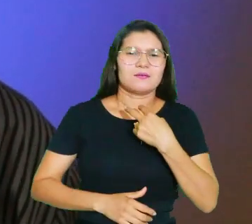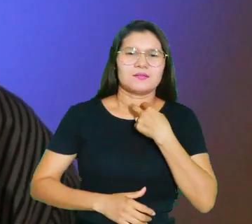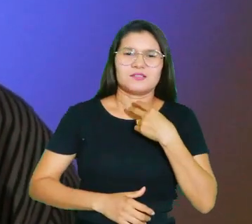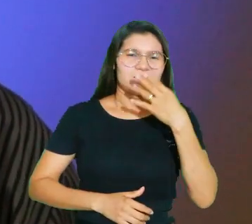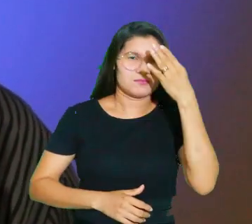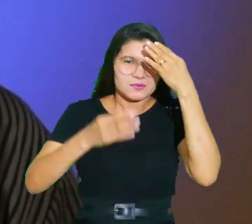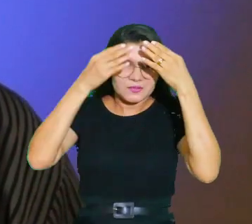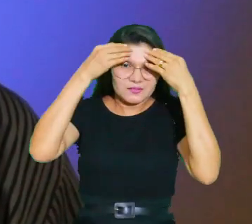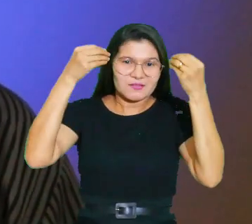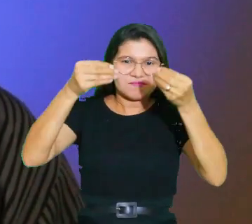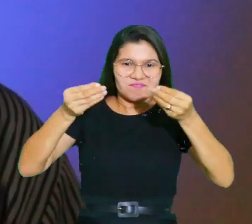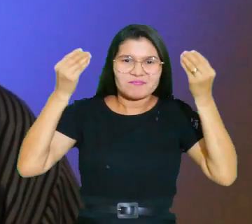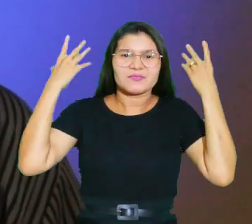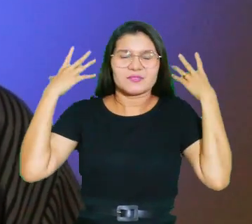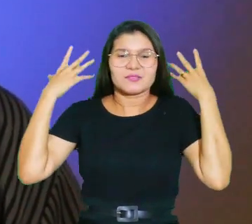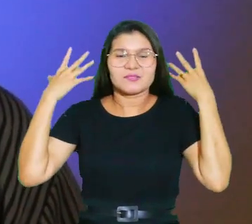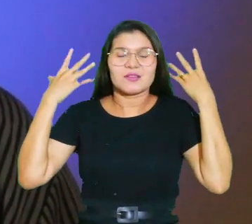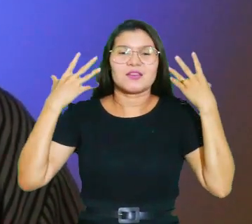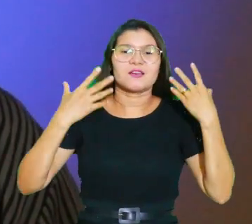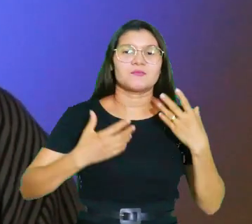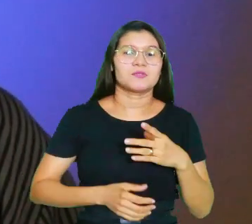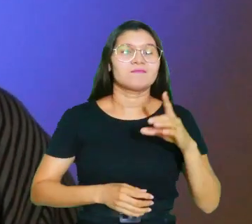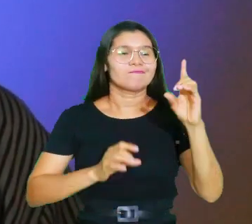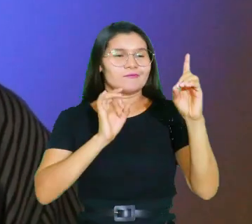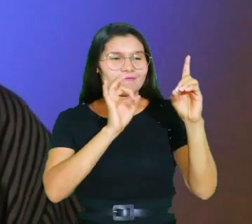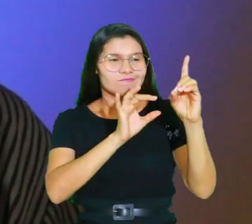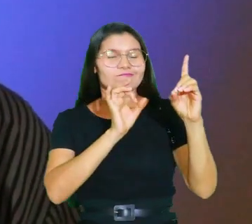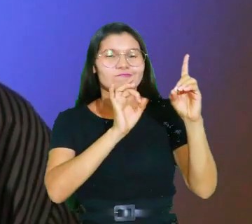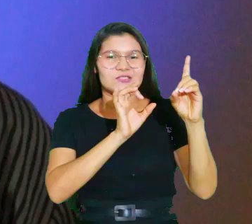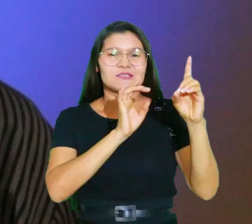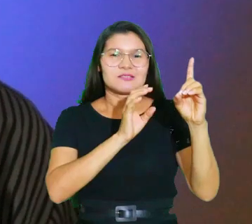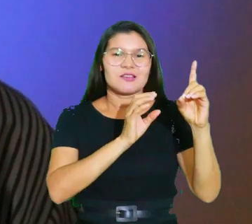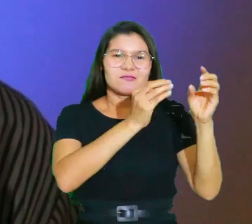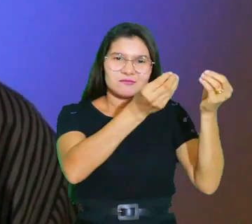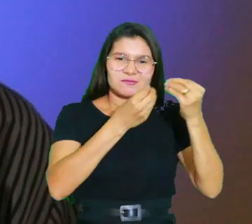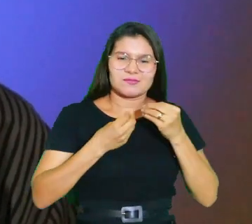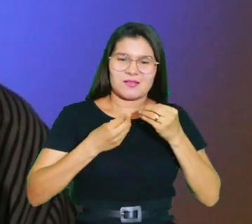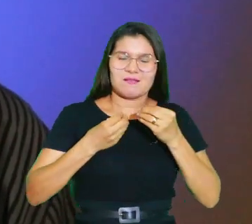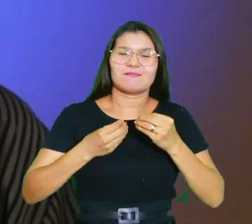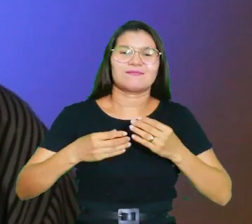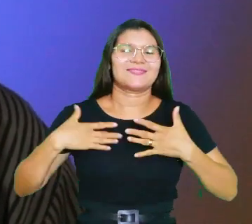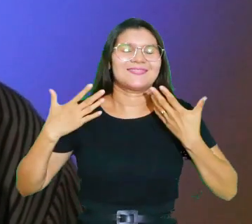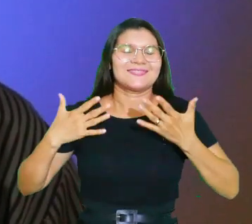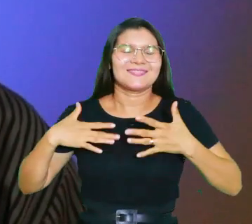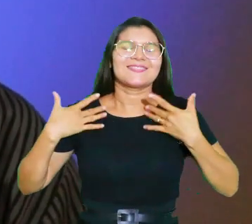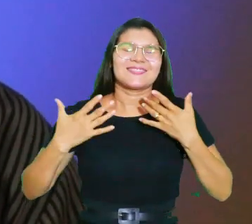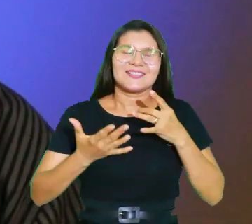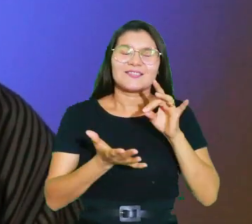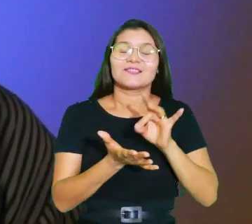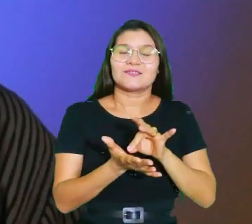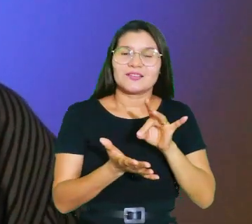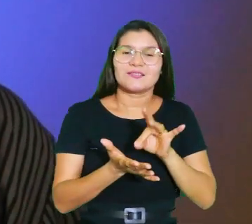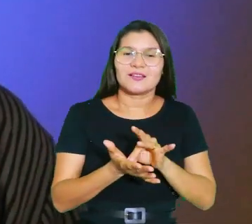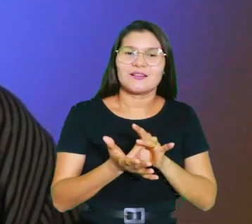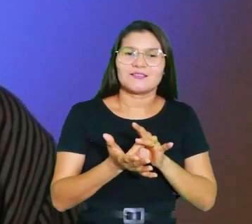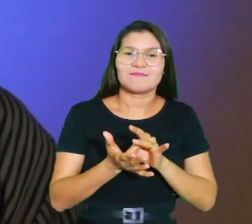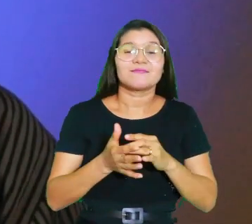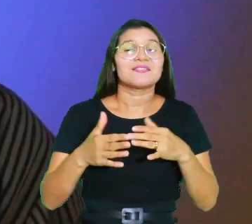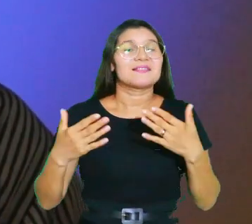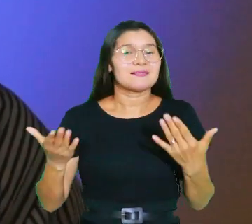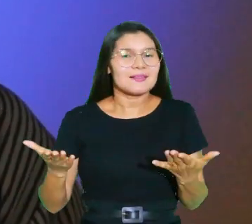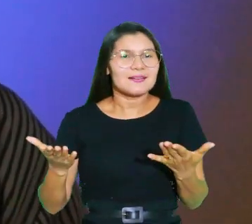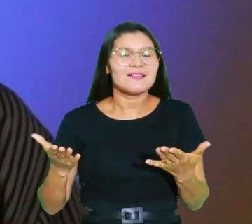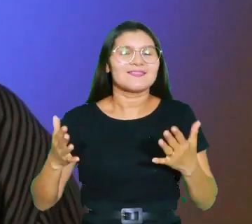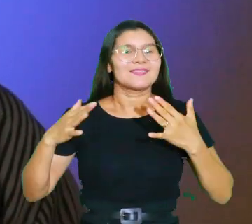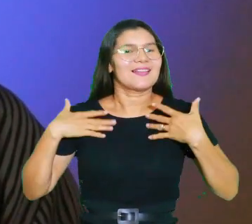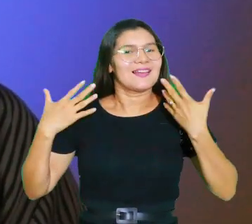só é possível ter a alegria verdadeira quando a buscamos em Deus. A alegria do Senhor é